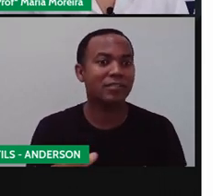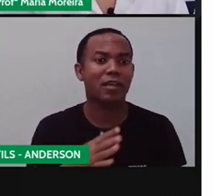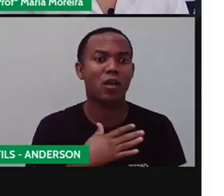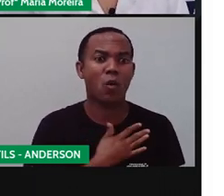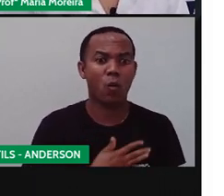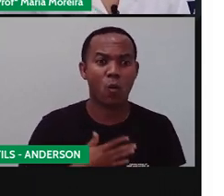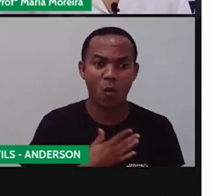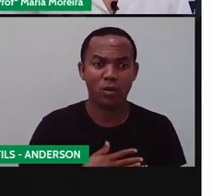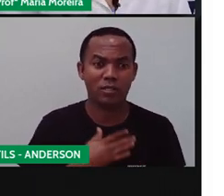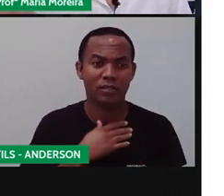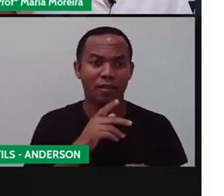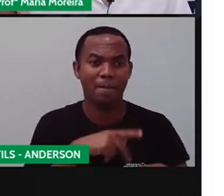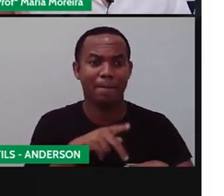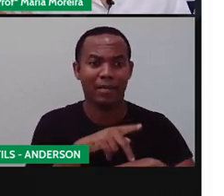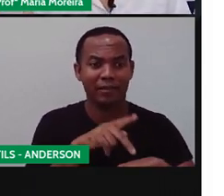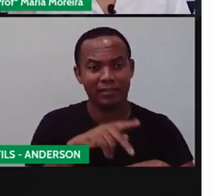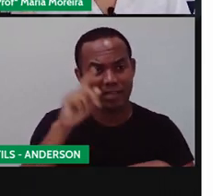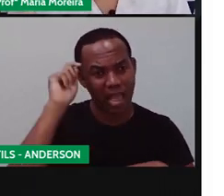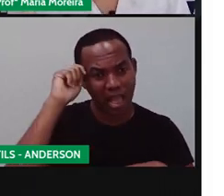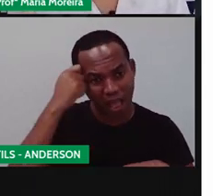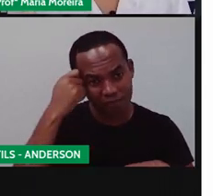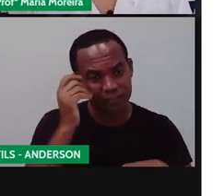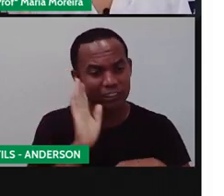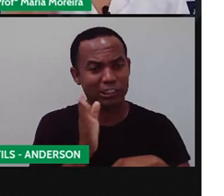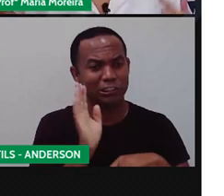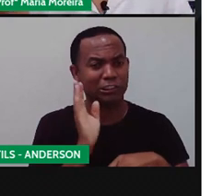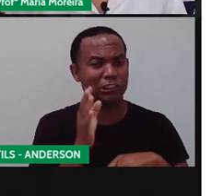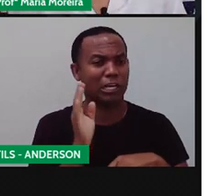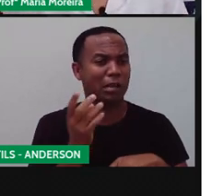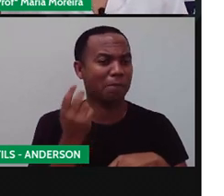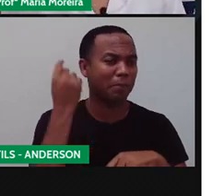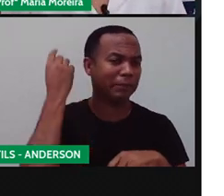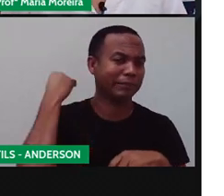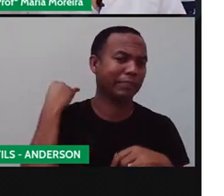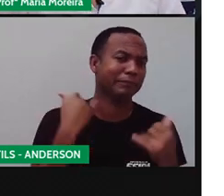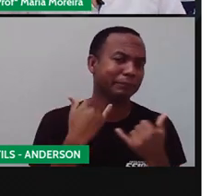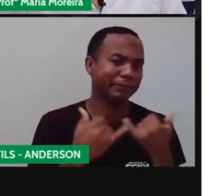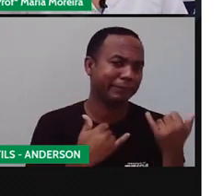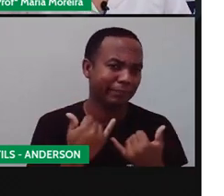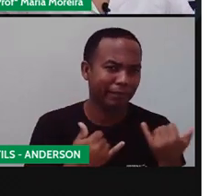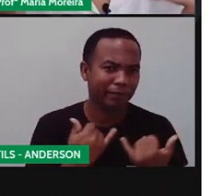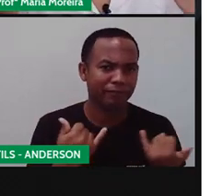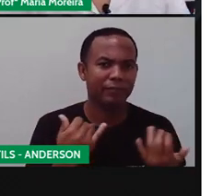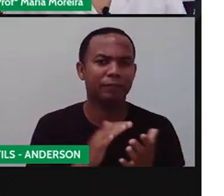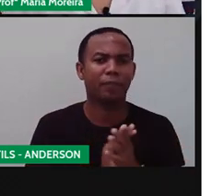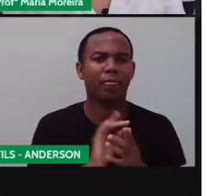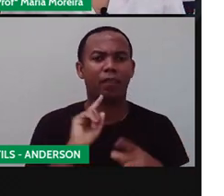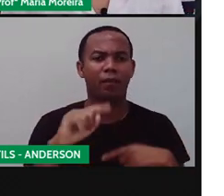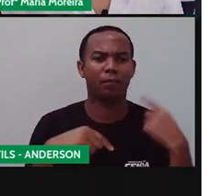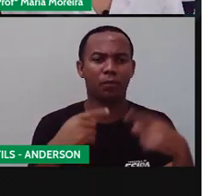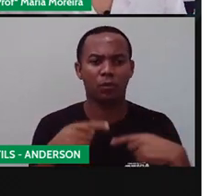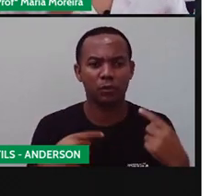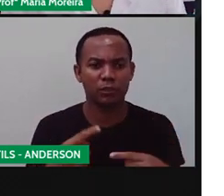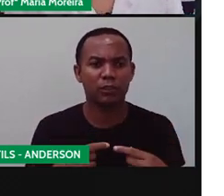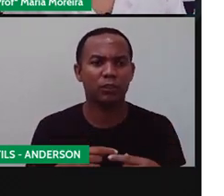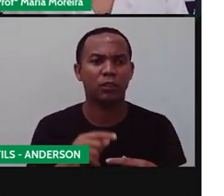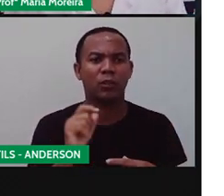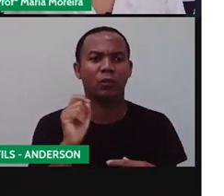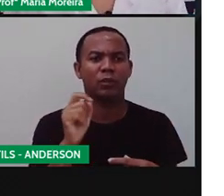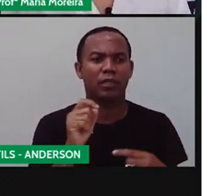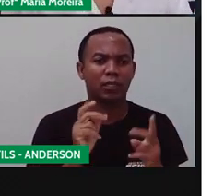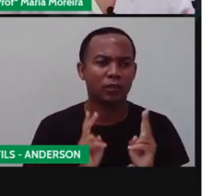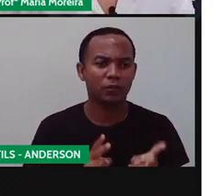países africanos. Algumas vieram com os escravos, algumas vieram depois, né? E outras ainda